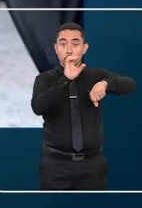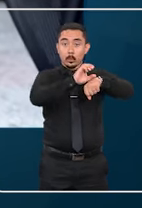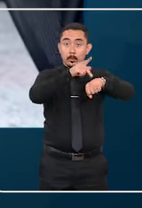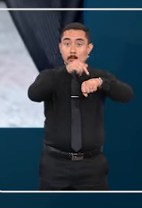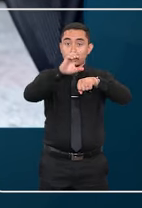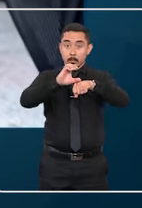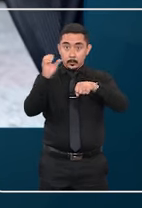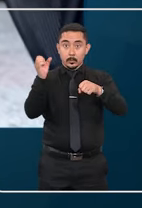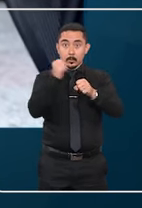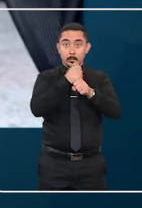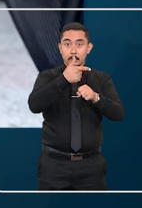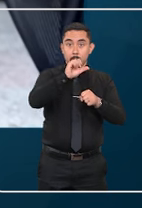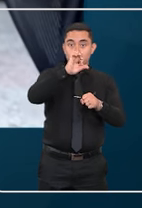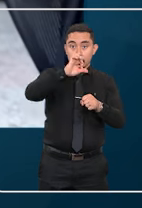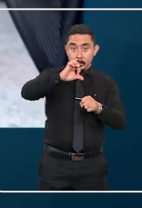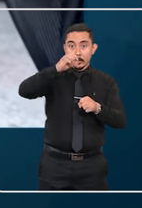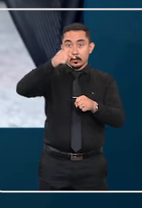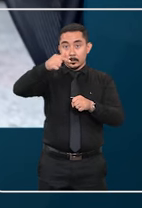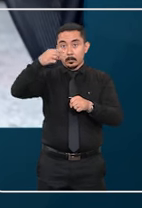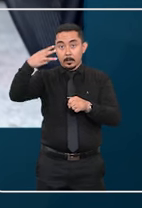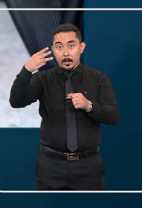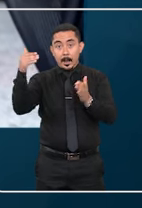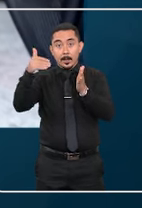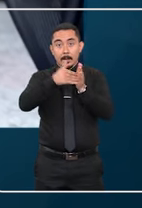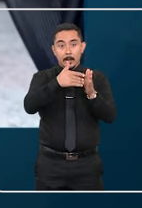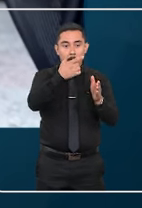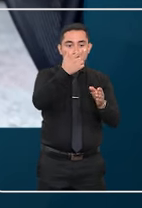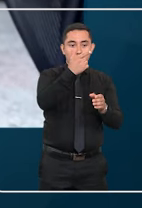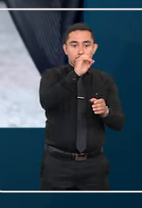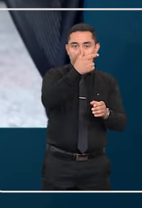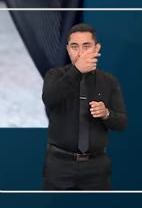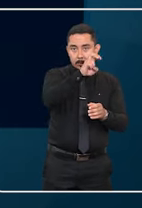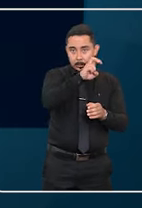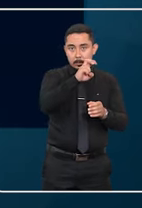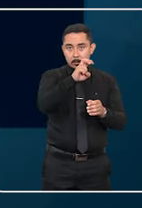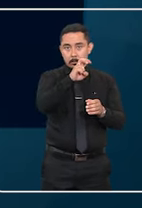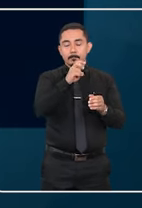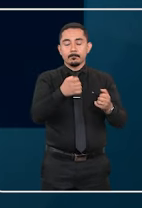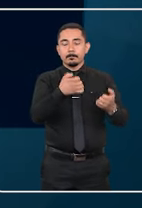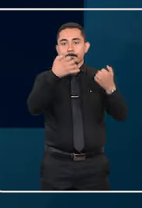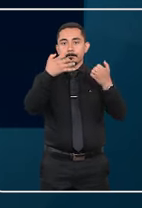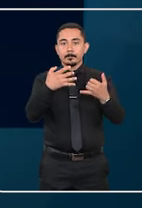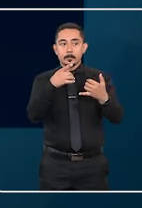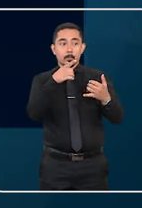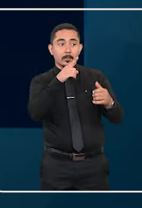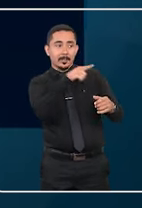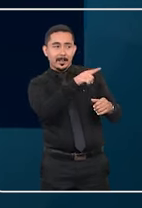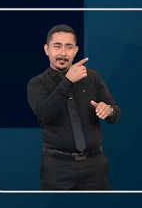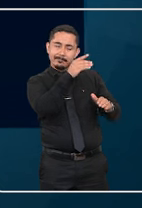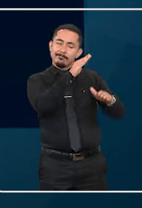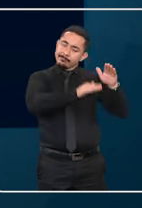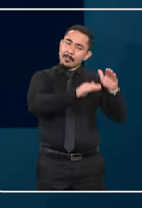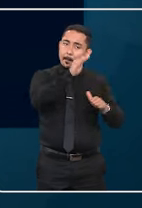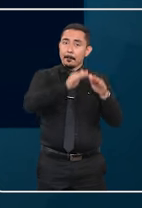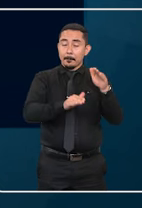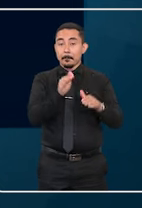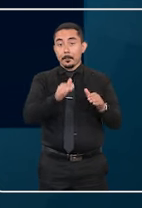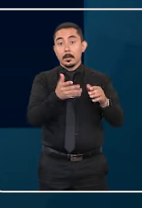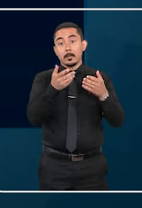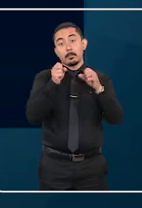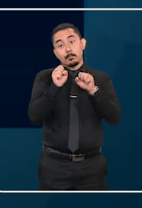Código de Processo Civil de 1973 para o de 2015 tornou a empenhorabilidade relativa,